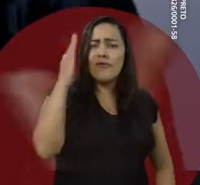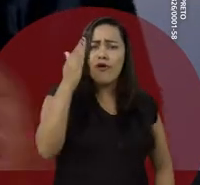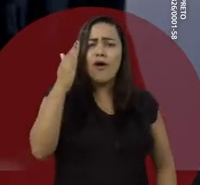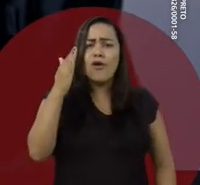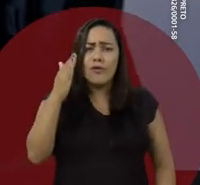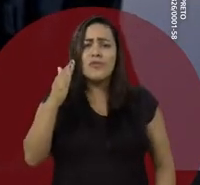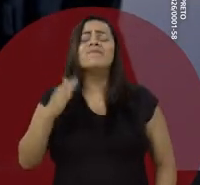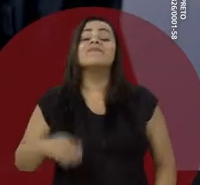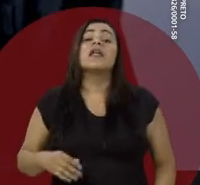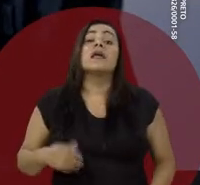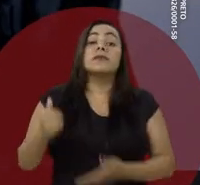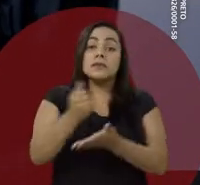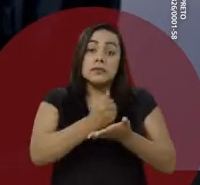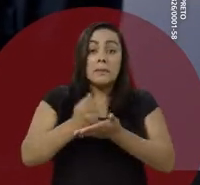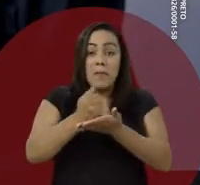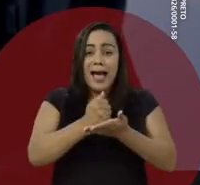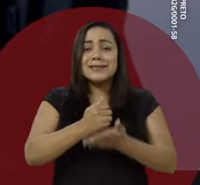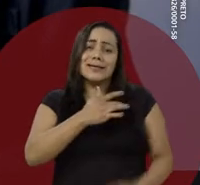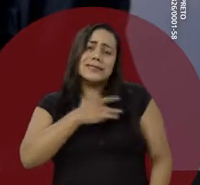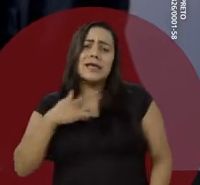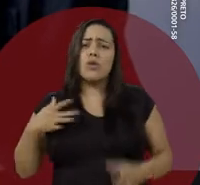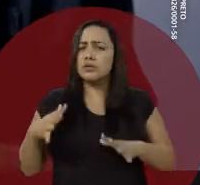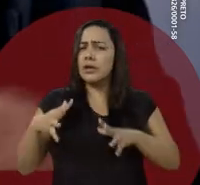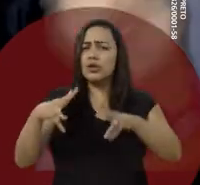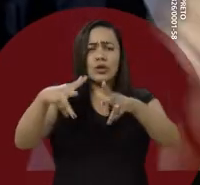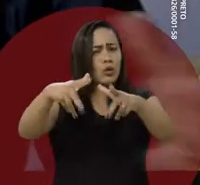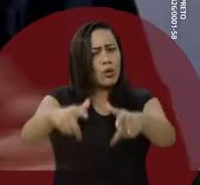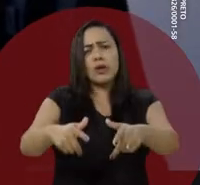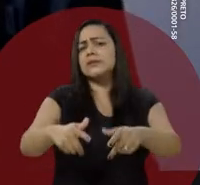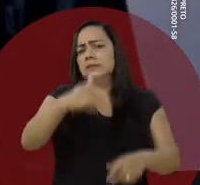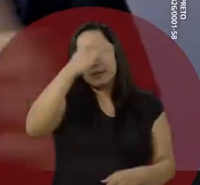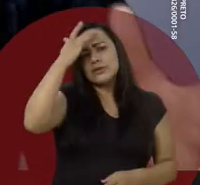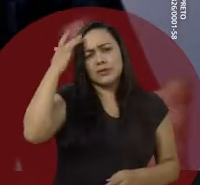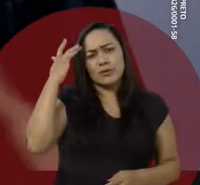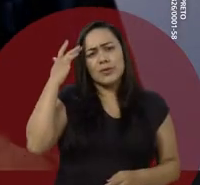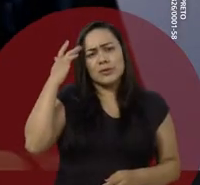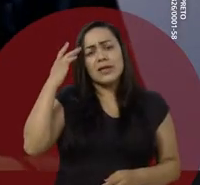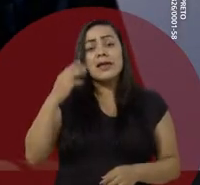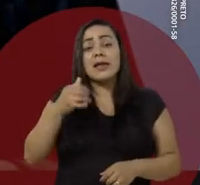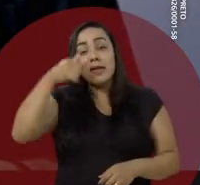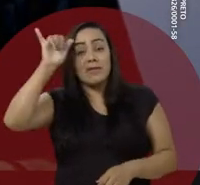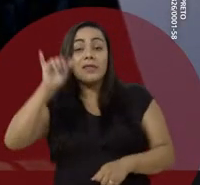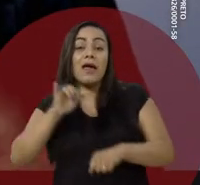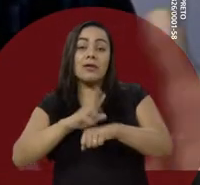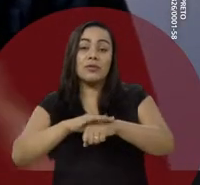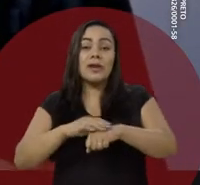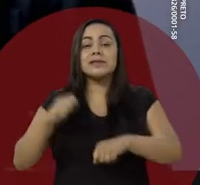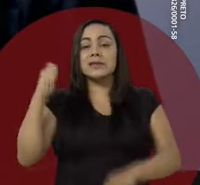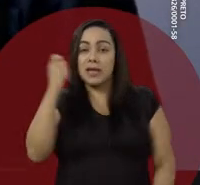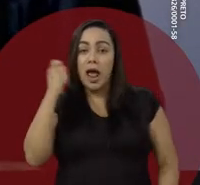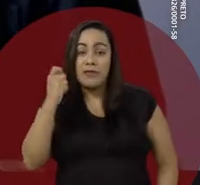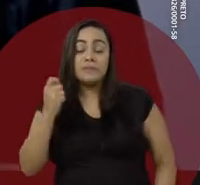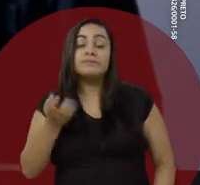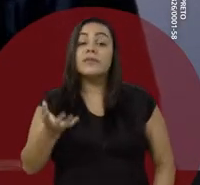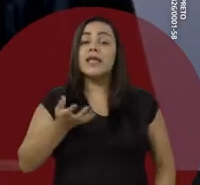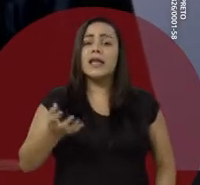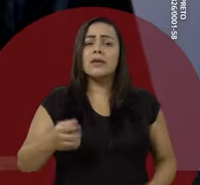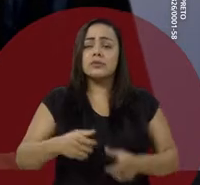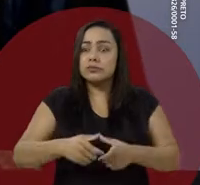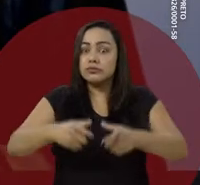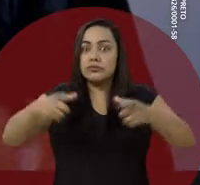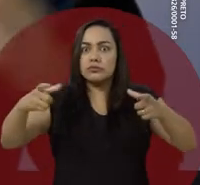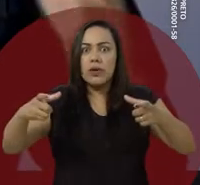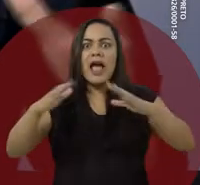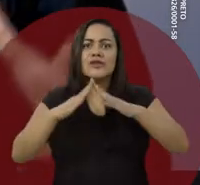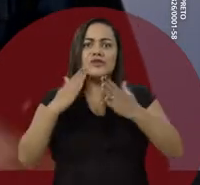multidisciplinar e ênfase na promoção da saúde básica, reabilitação e prevenção de agravos. Vamos ampliar a utilização da